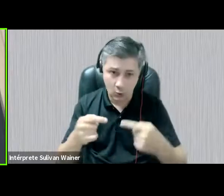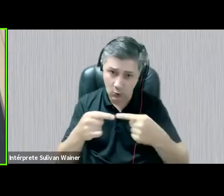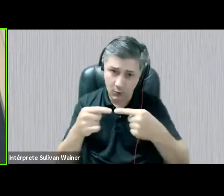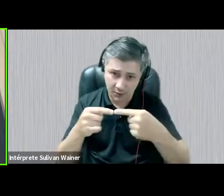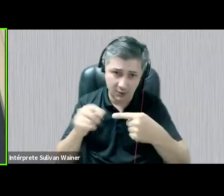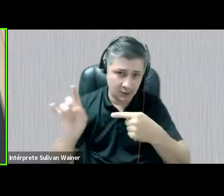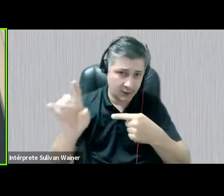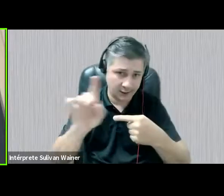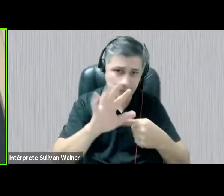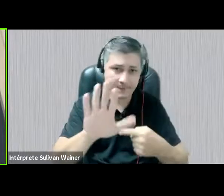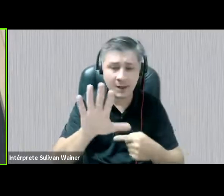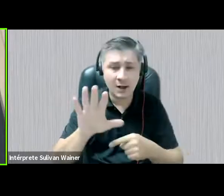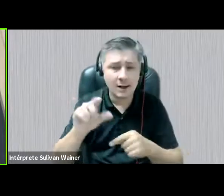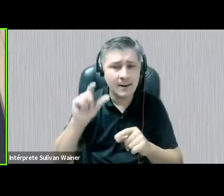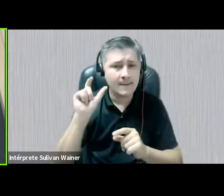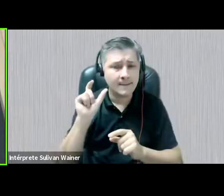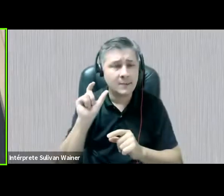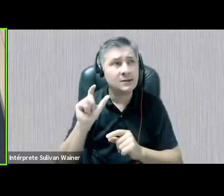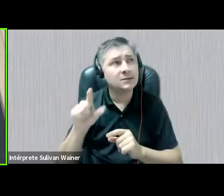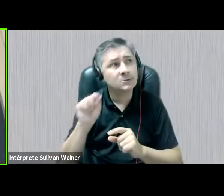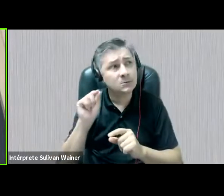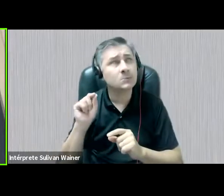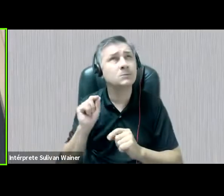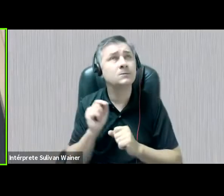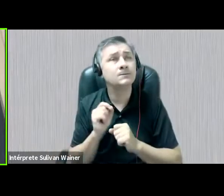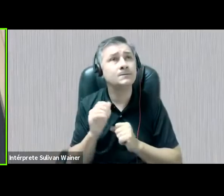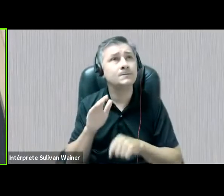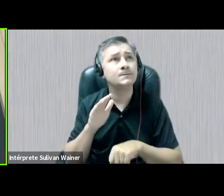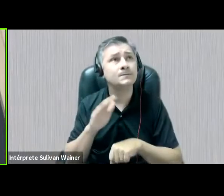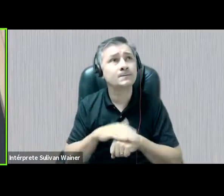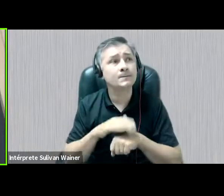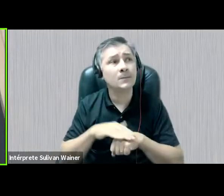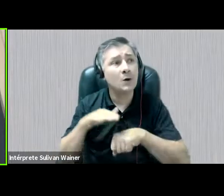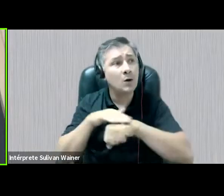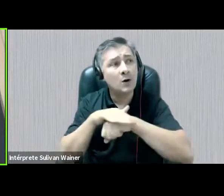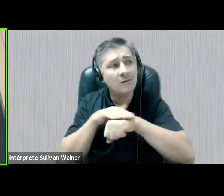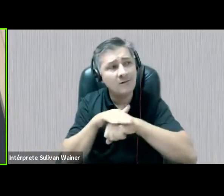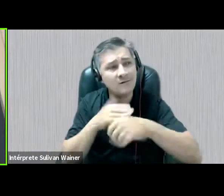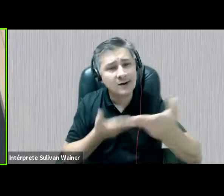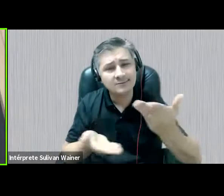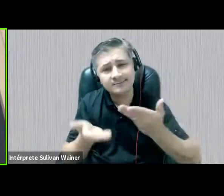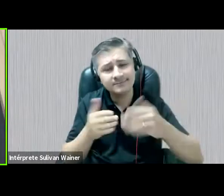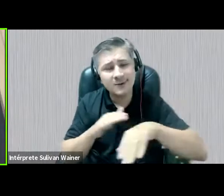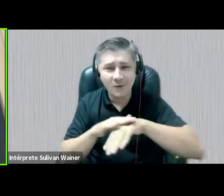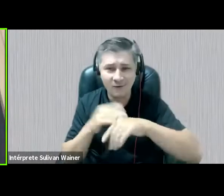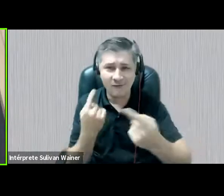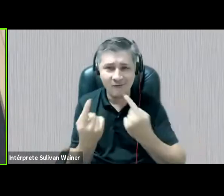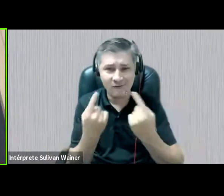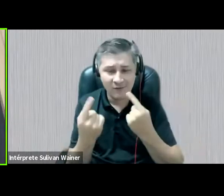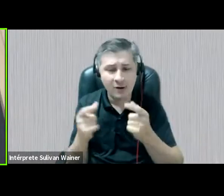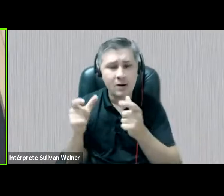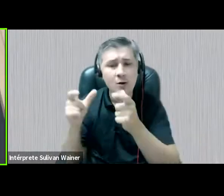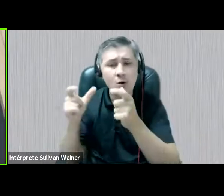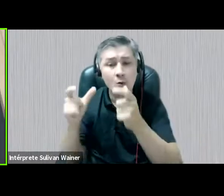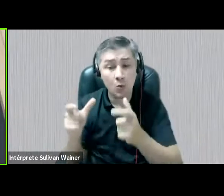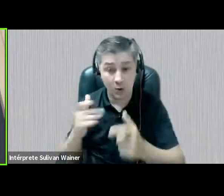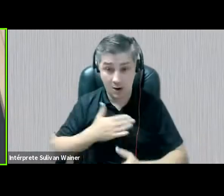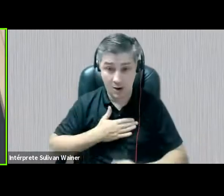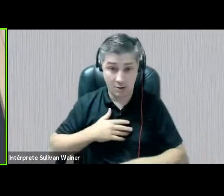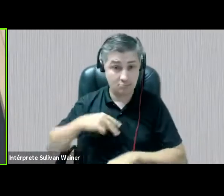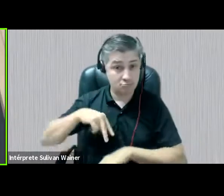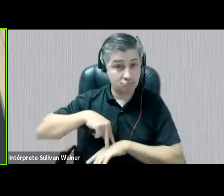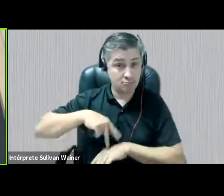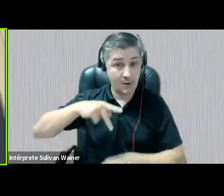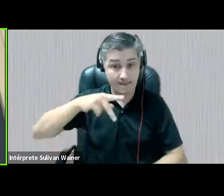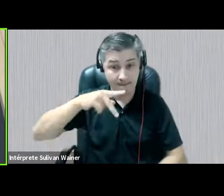escolho um pouco fazer um trajeto e uma conversa desse lugar de docente nesse período